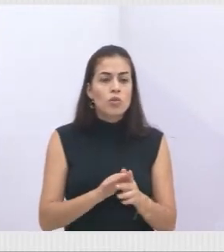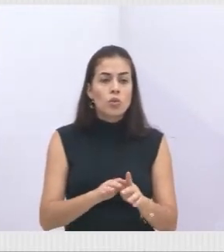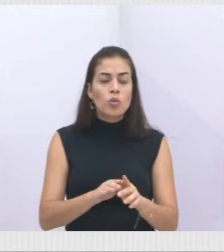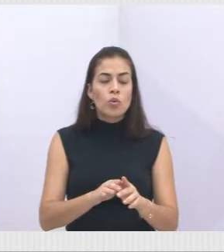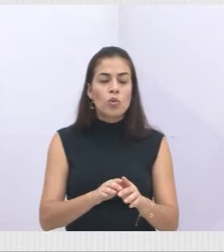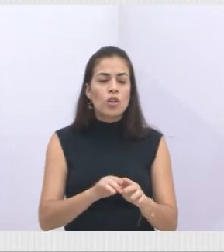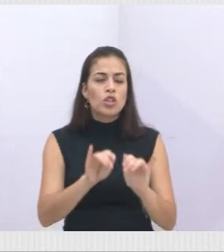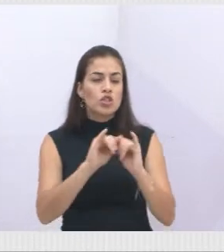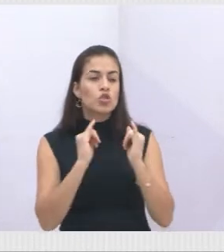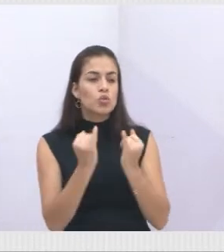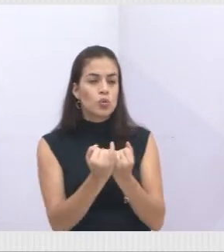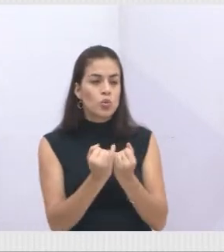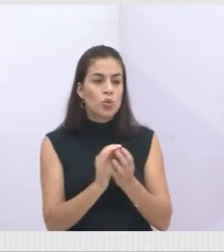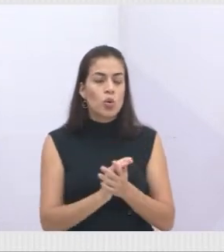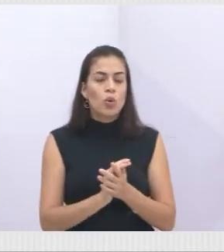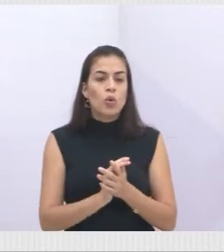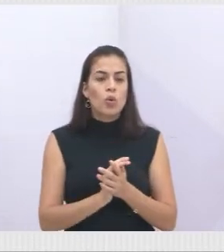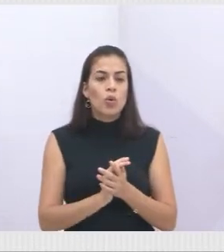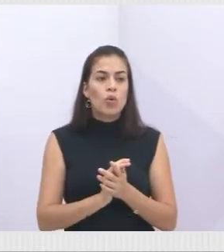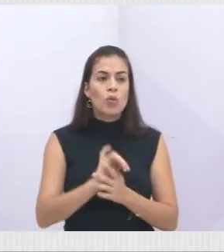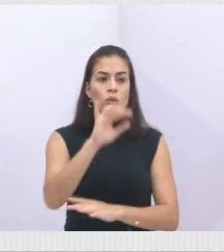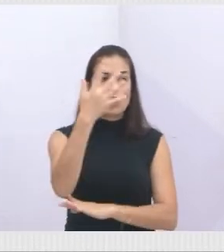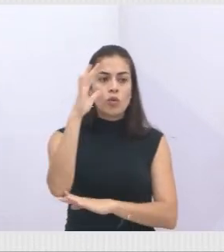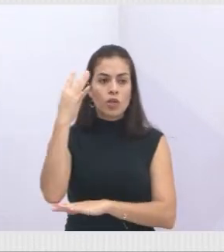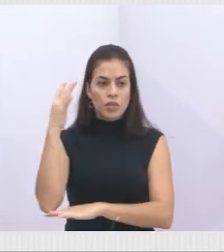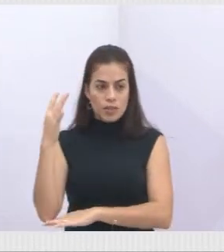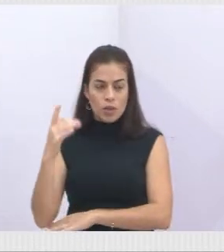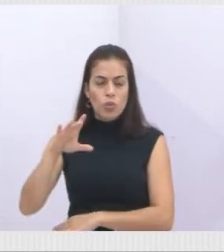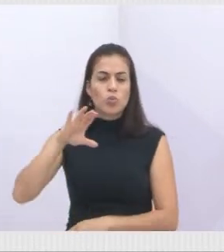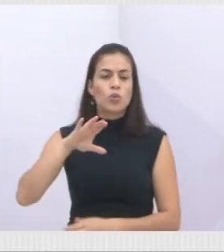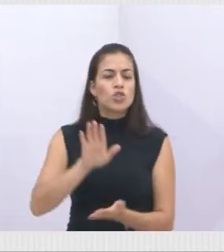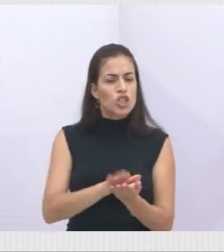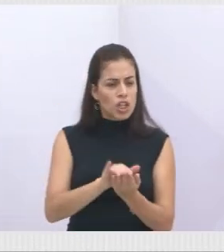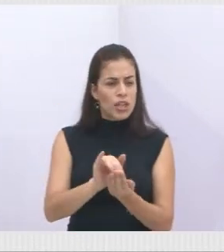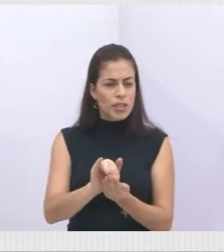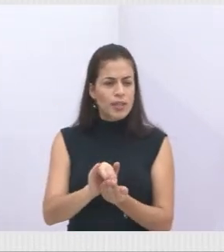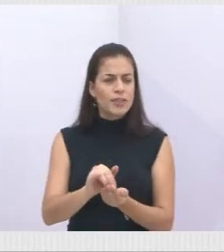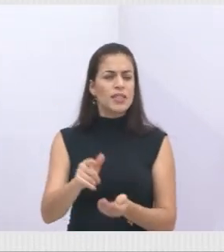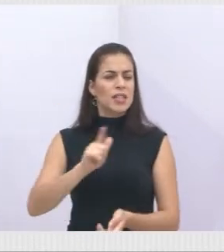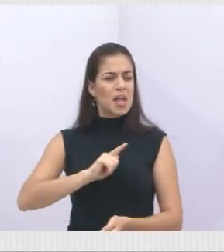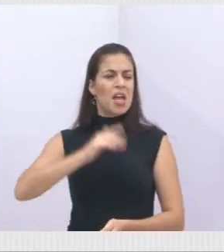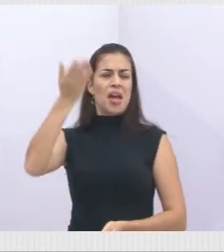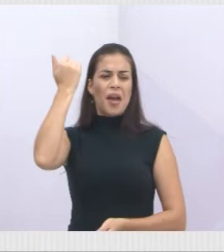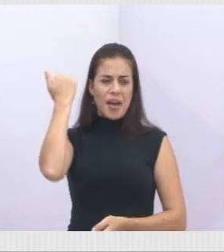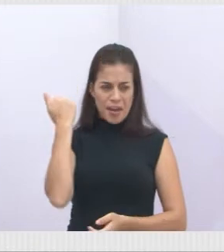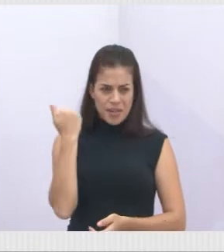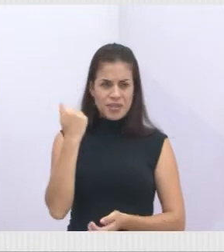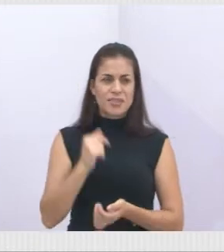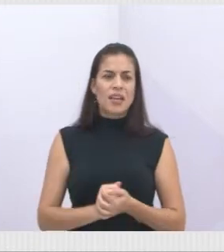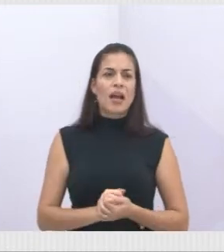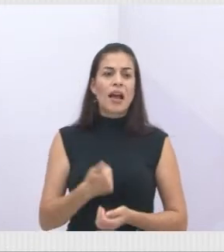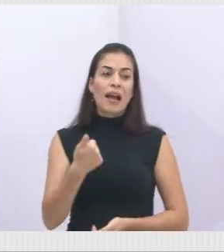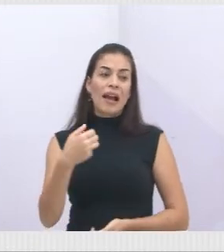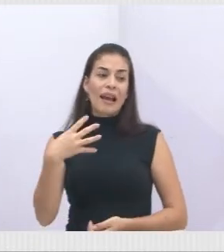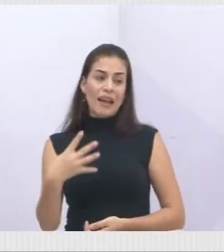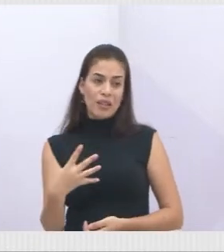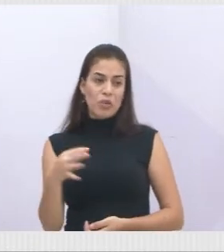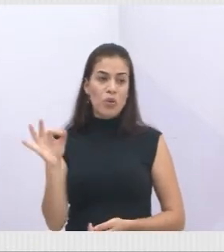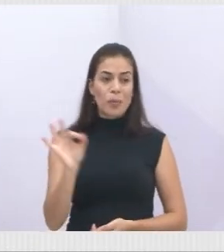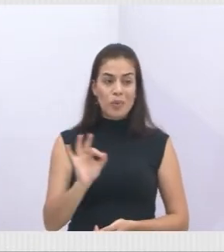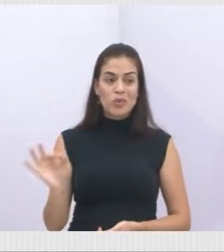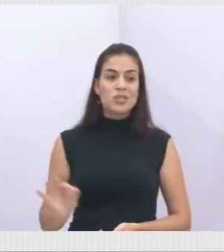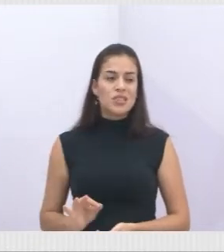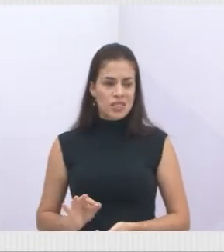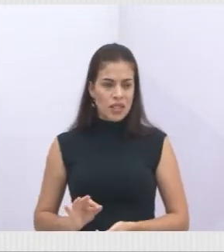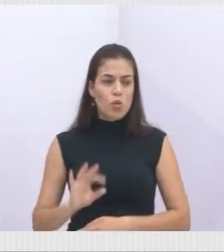14% de cobertura florestal no município. Então, gente, quando eu falo, aqui eu não falo de zona